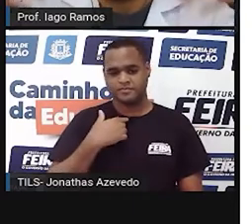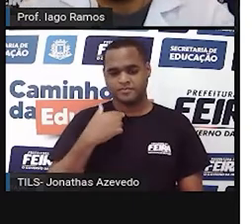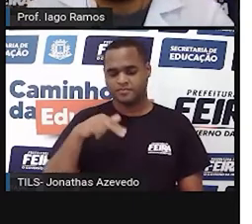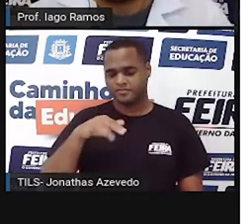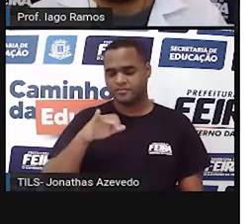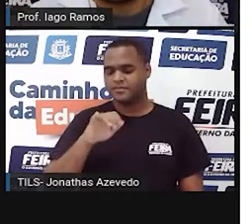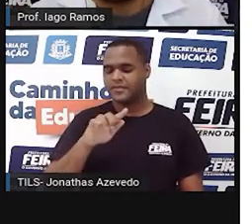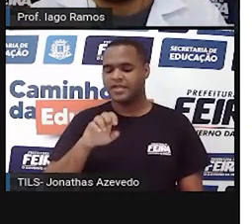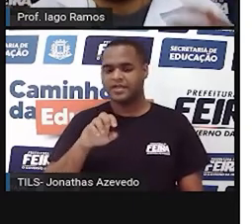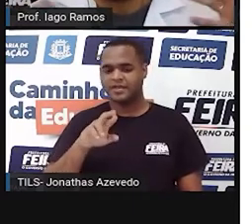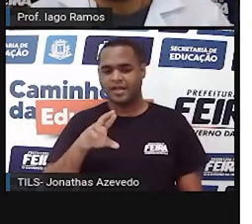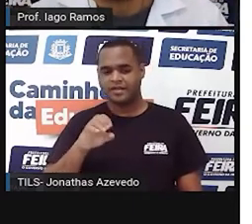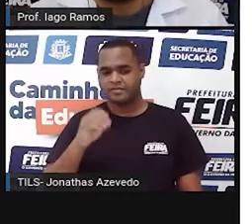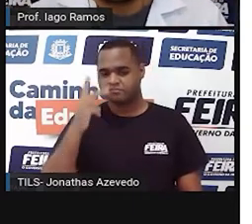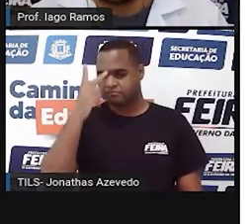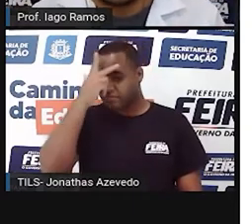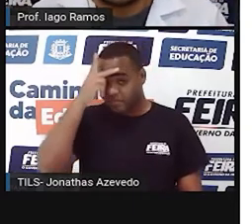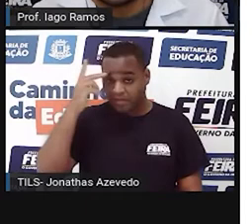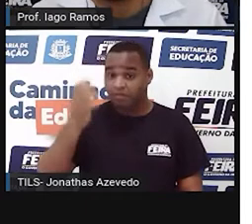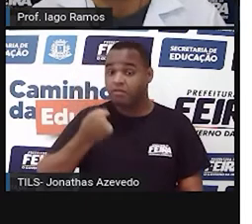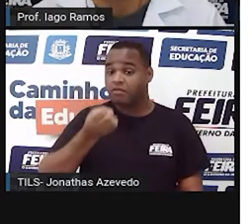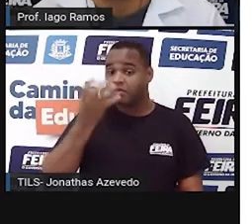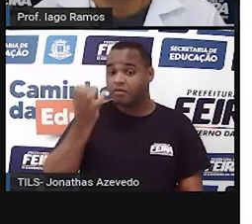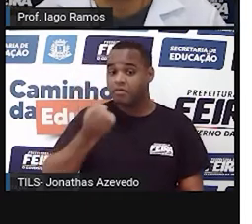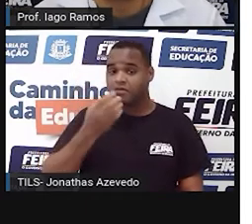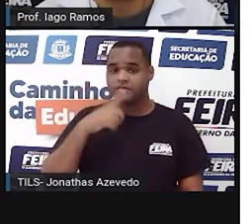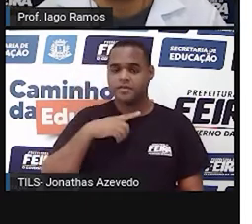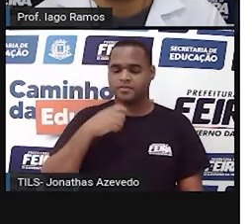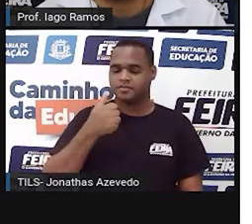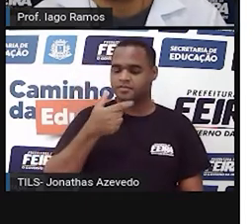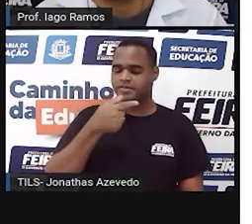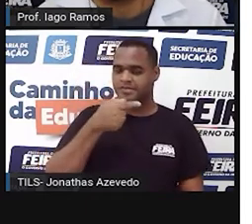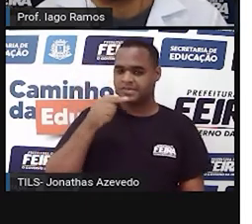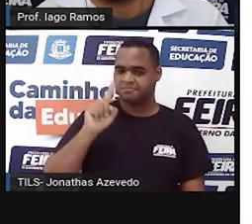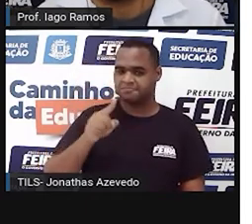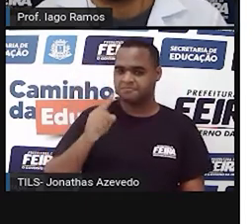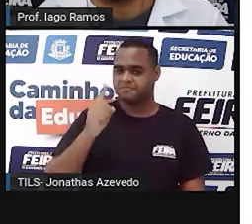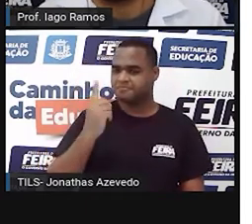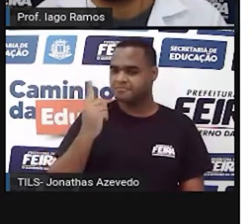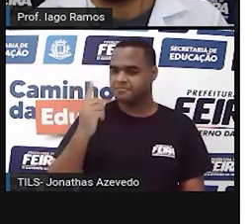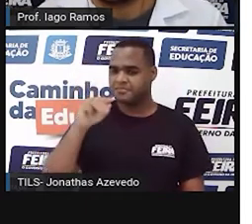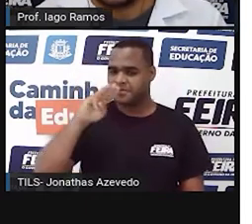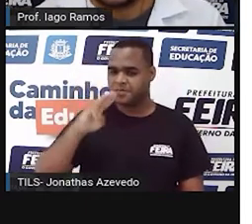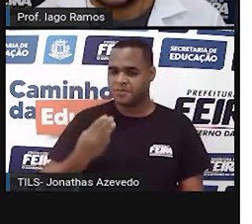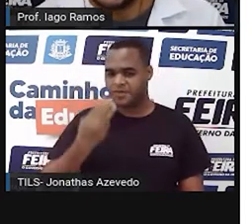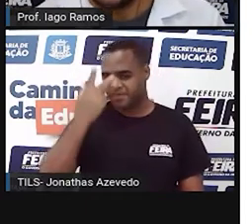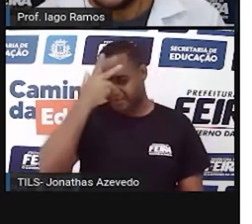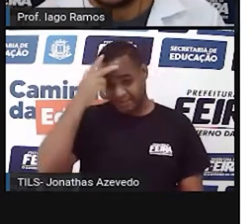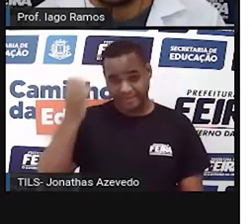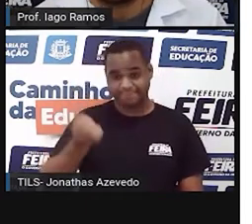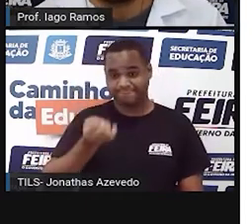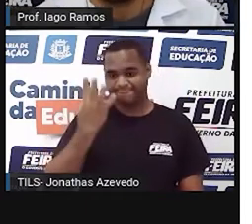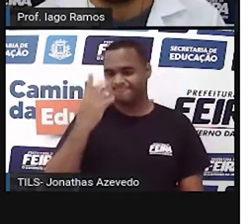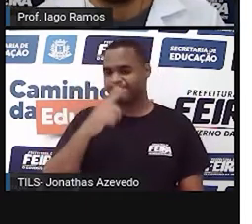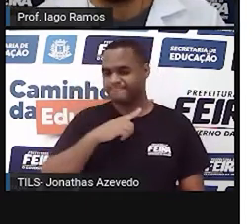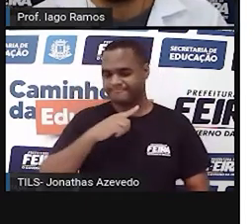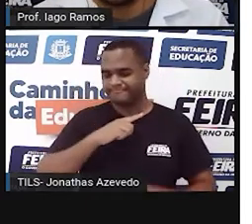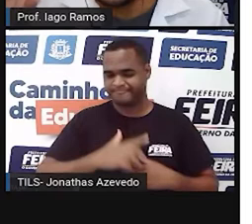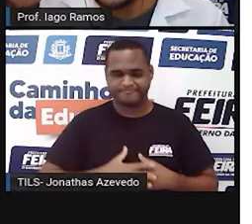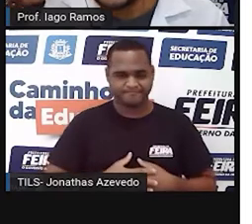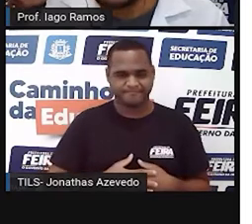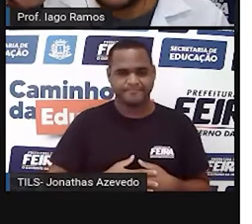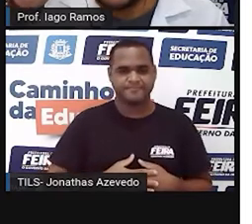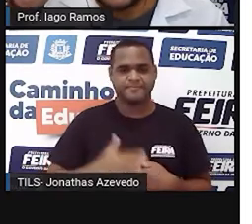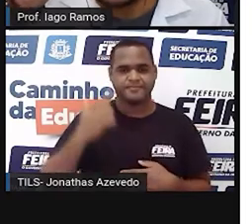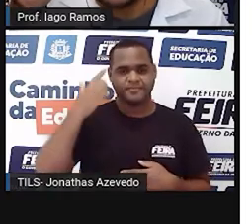a mais habitada. Aqui tem mais pessoas, 177,1 milhões. Então, ali do